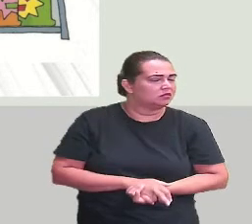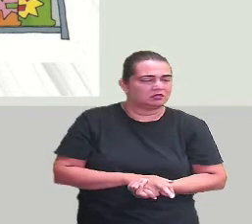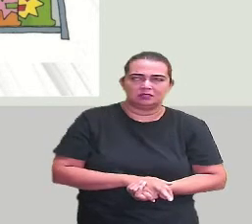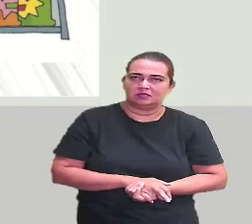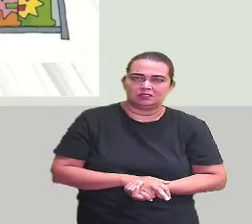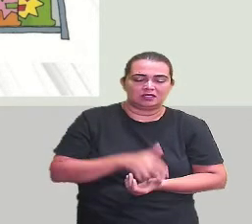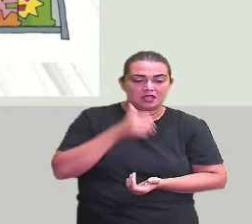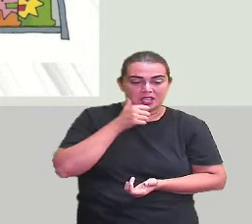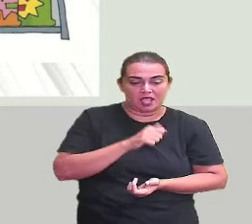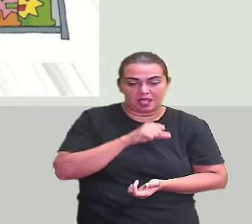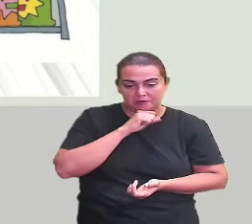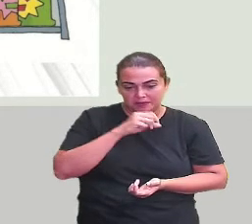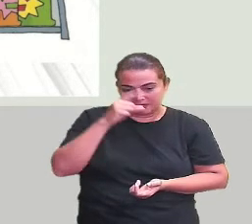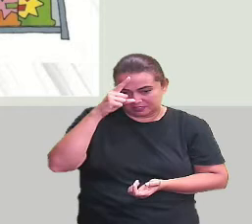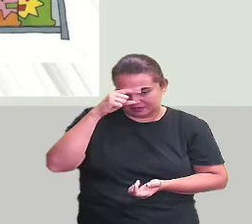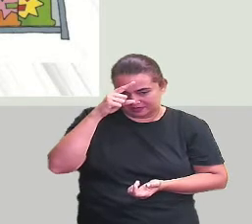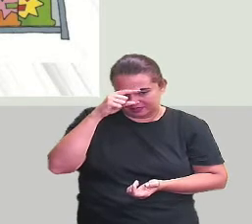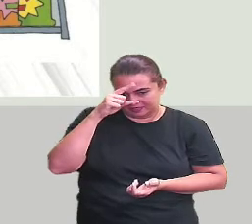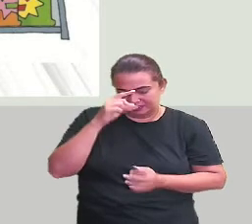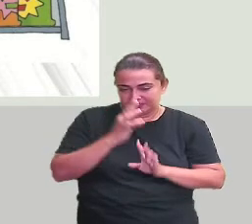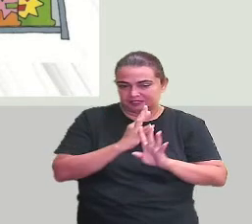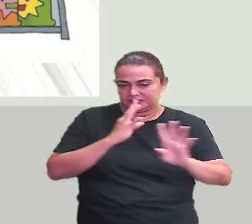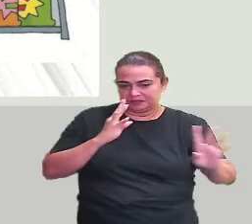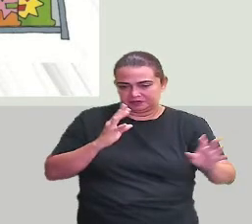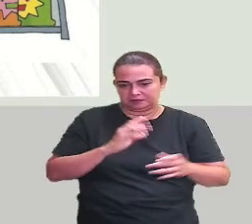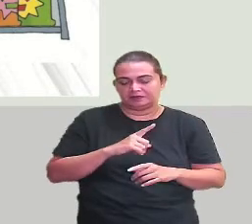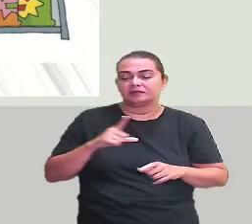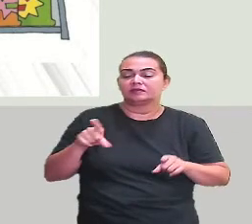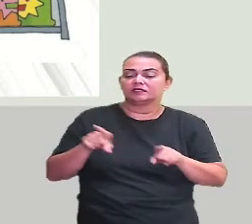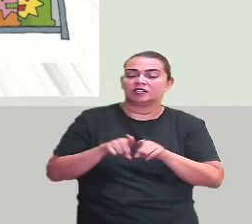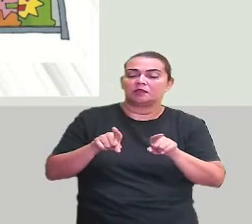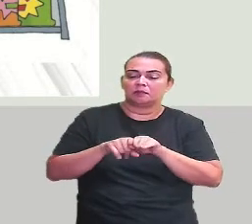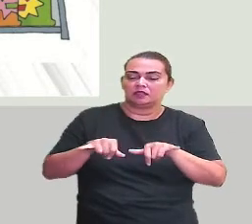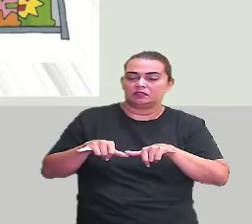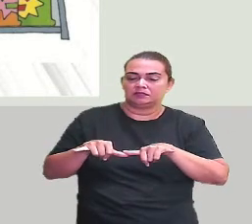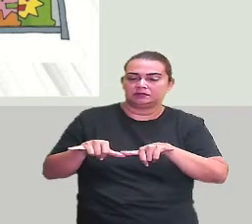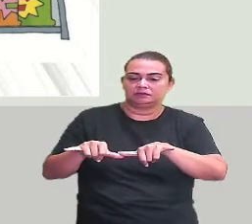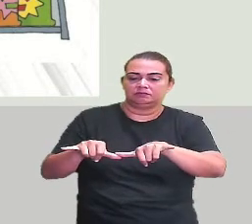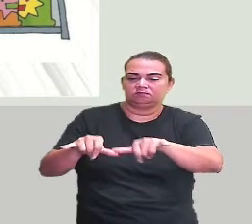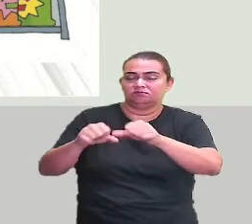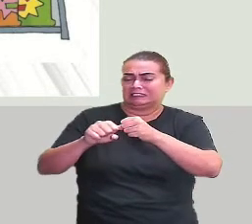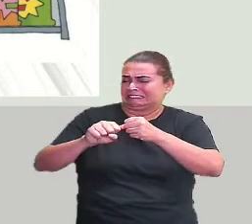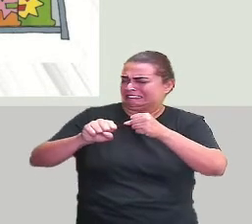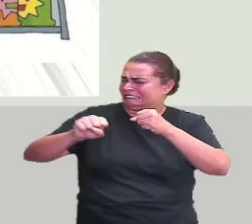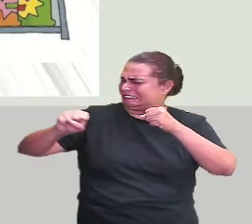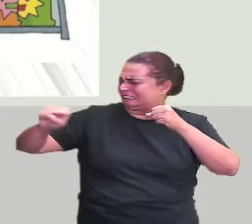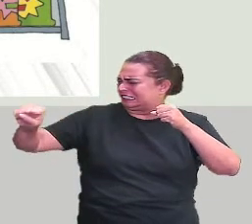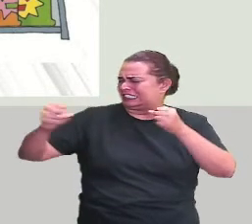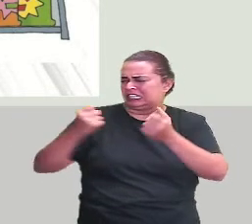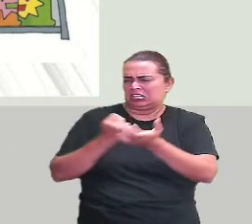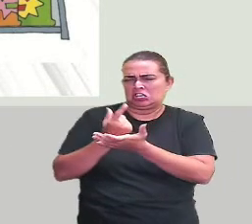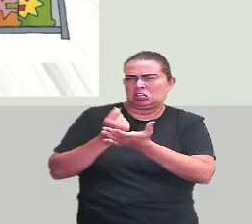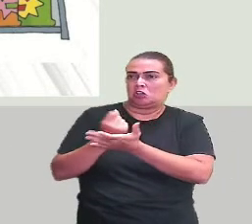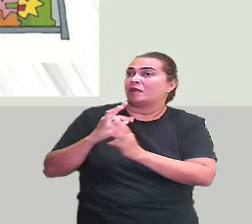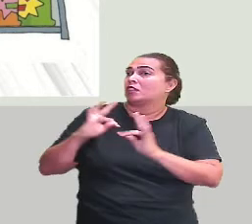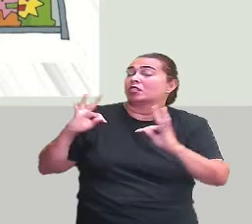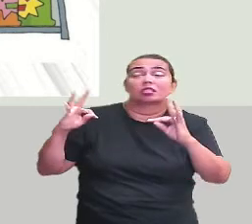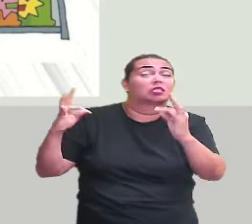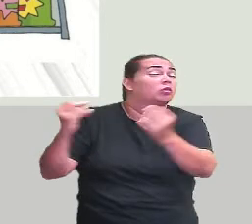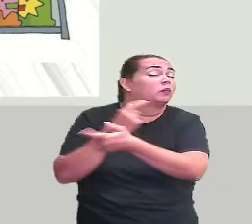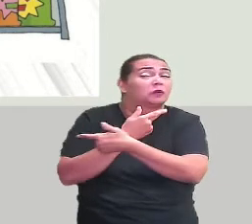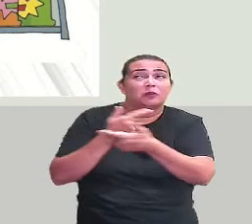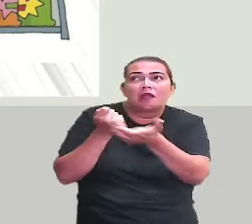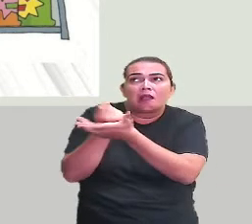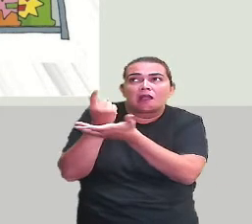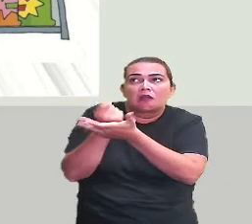cheia de boleto para pagar. Também tem um supermercado muito grande, onde a gente compra de tudo. De tudo,